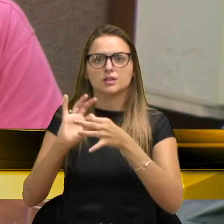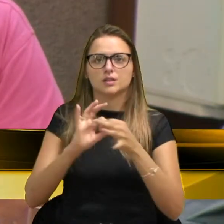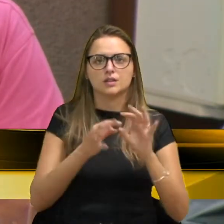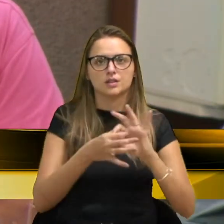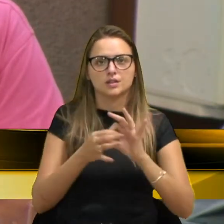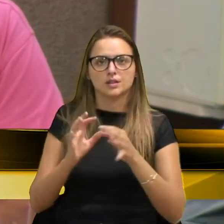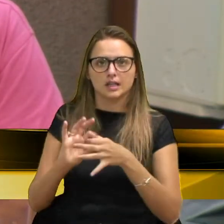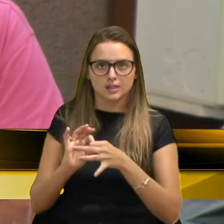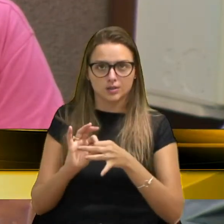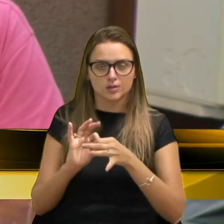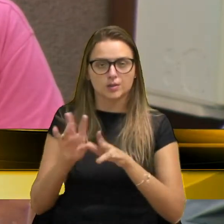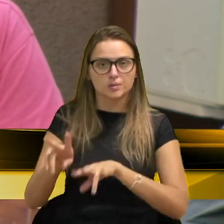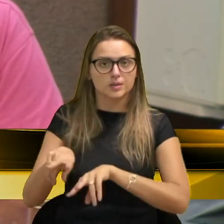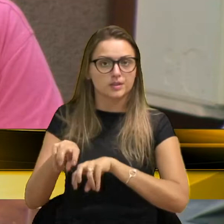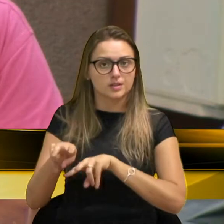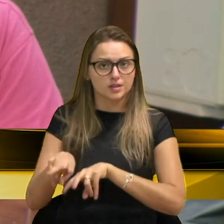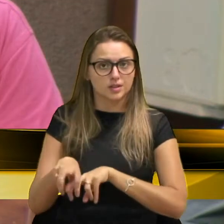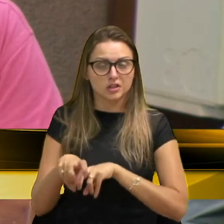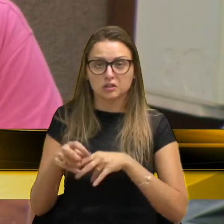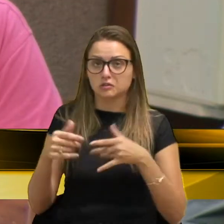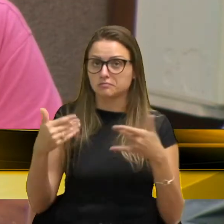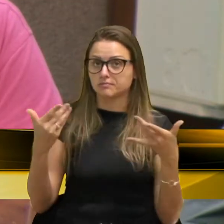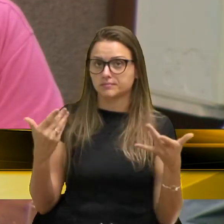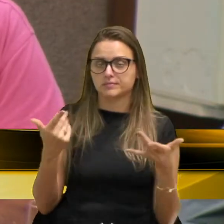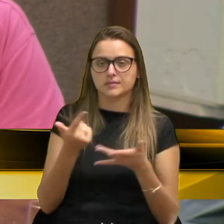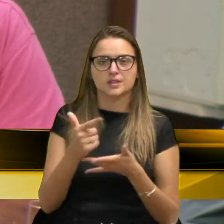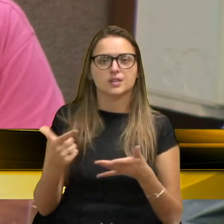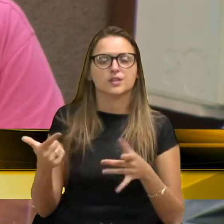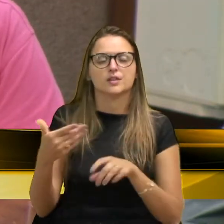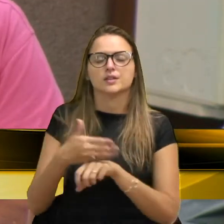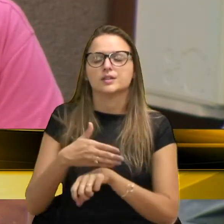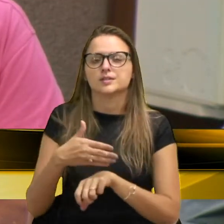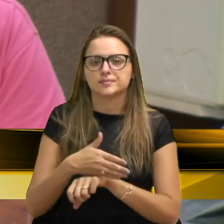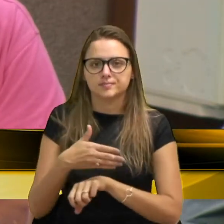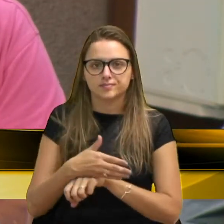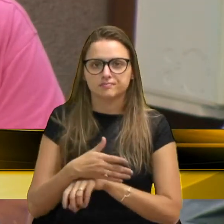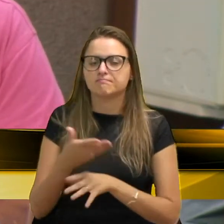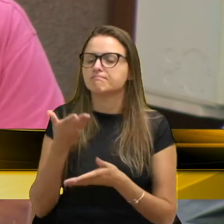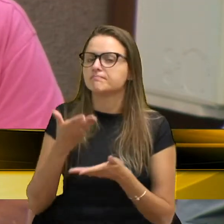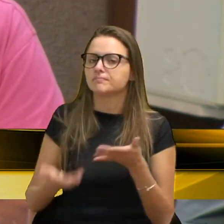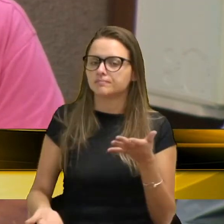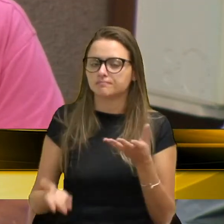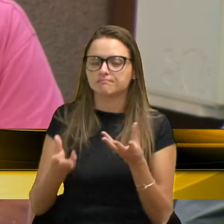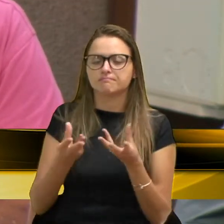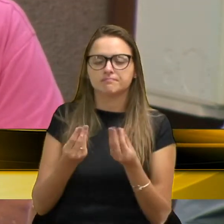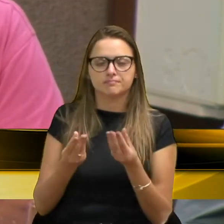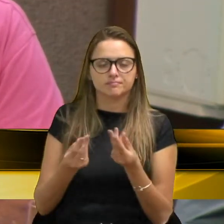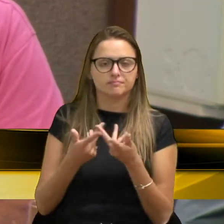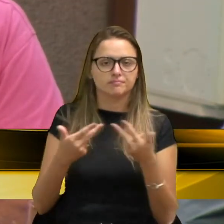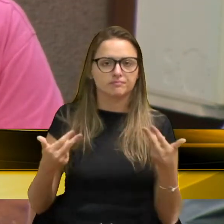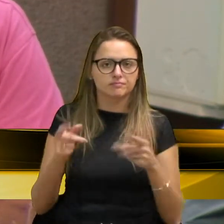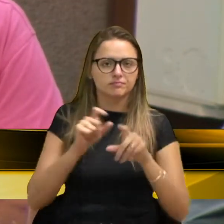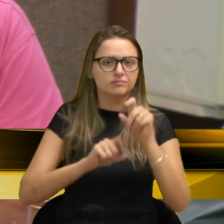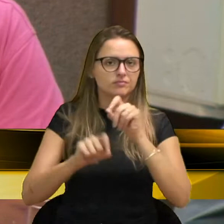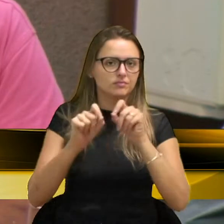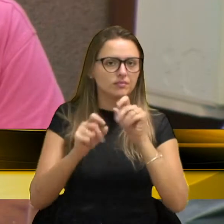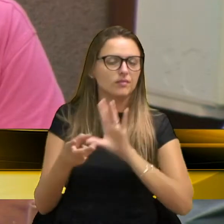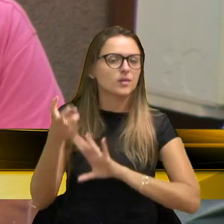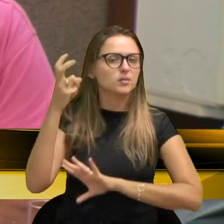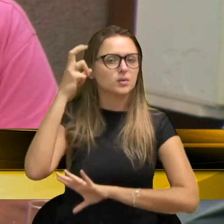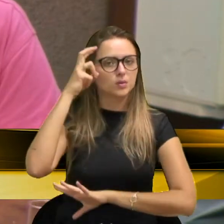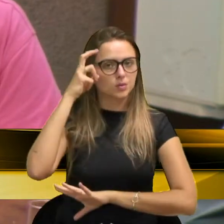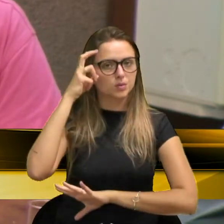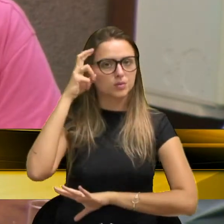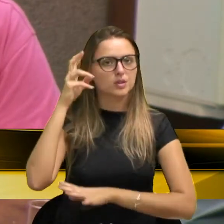nosso interior, a ver navios, então, eu acho que a gente perdeu muito na cultura nossa, na